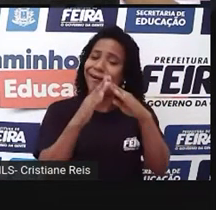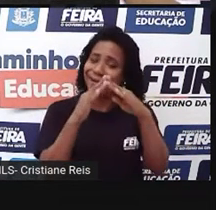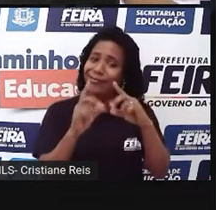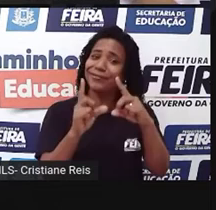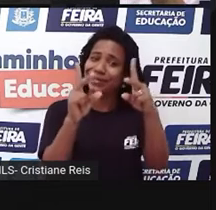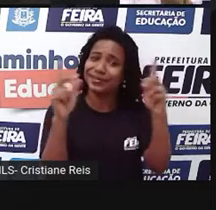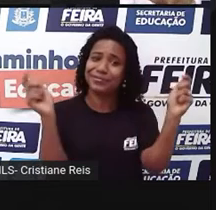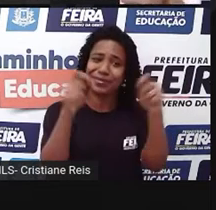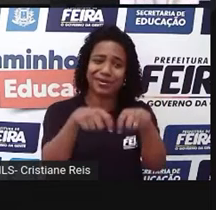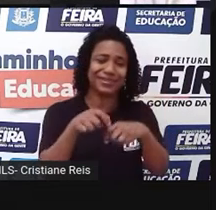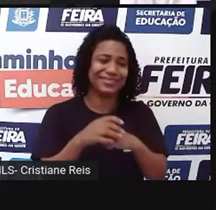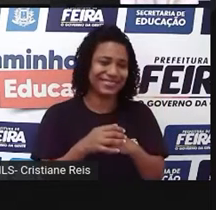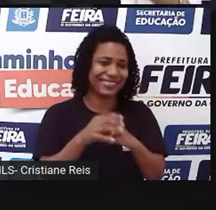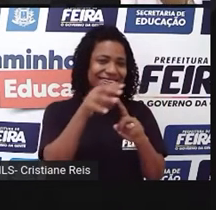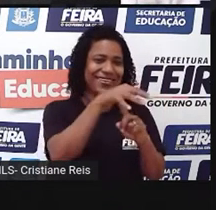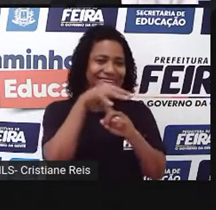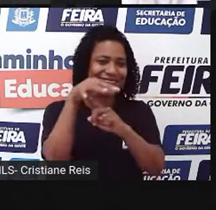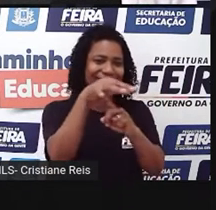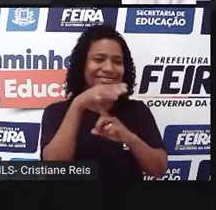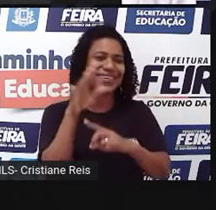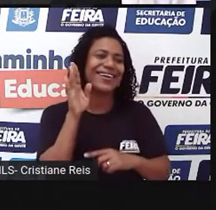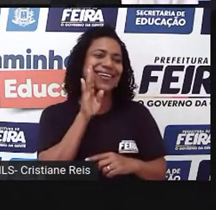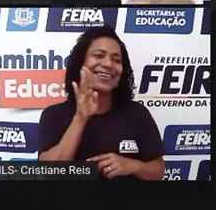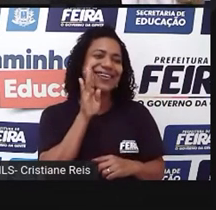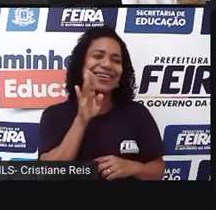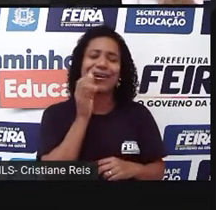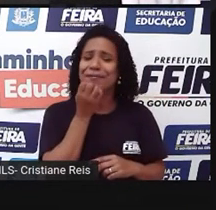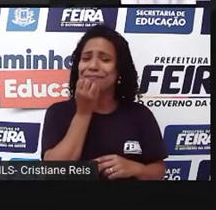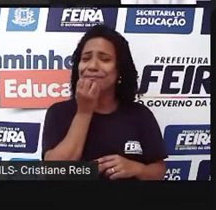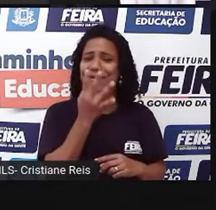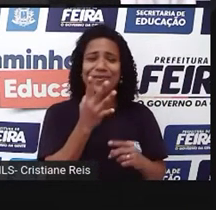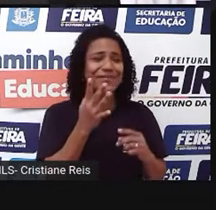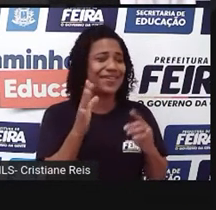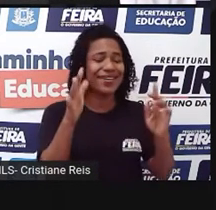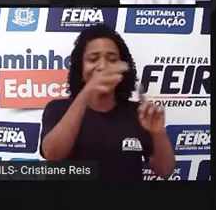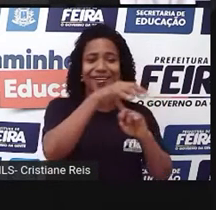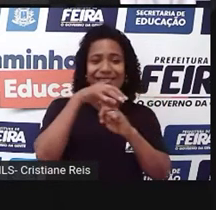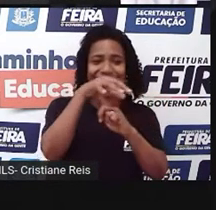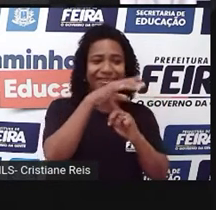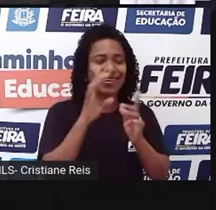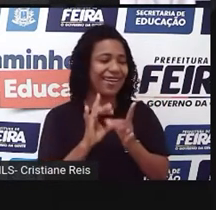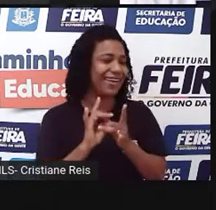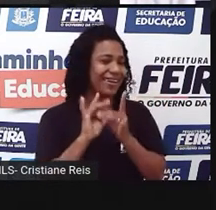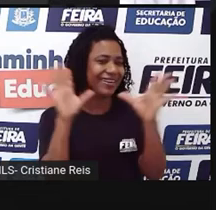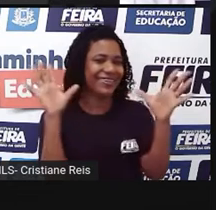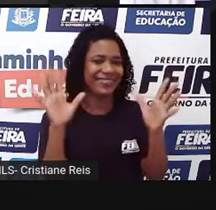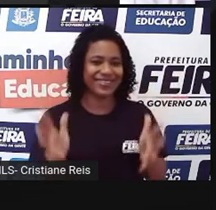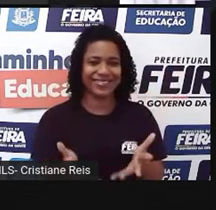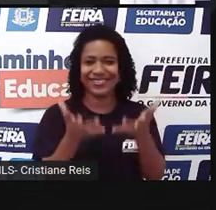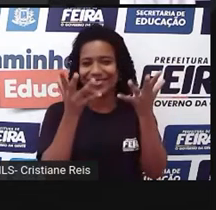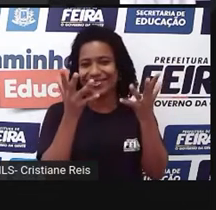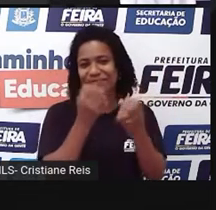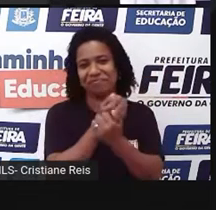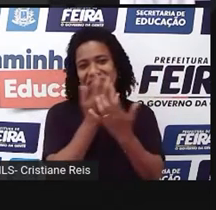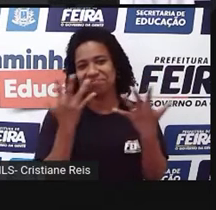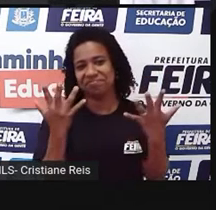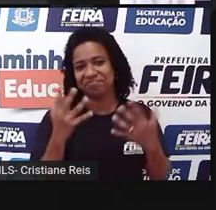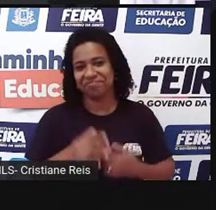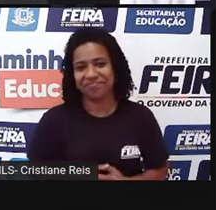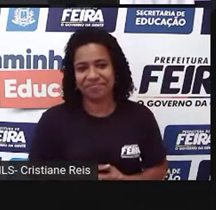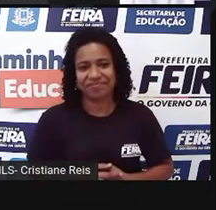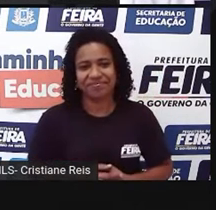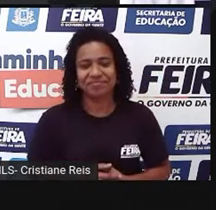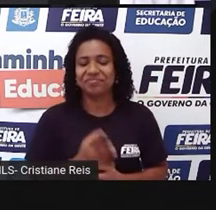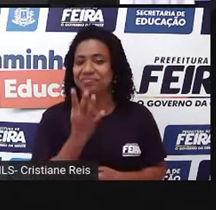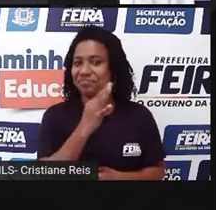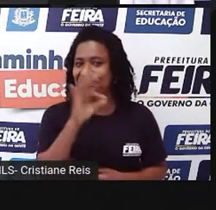A feira é muito legal, gente, a feira é muito democrática, a feira é show de bola. Aí você está vendo, né, as pessoas